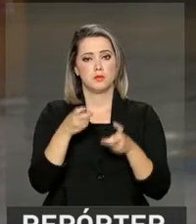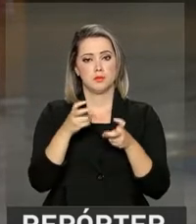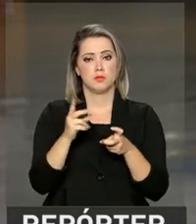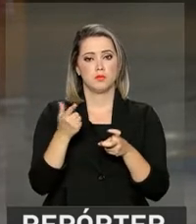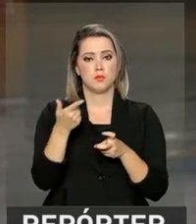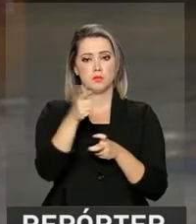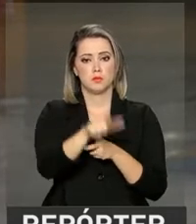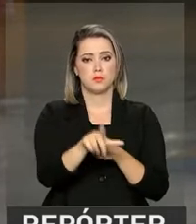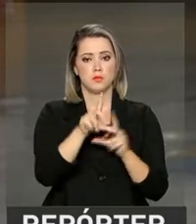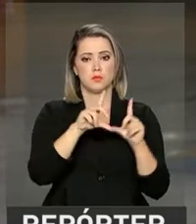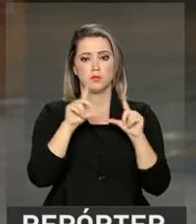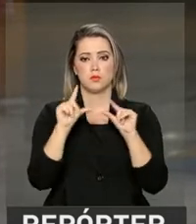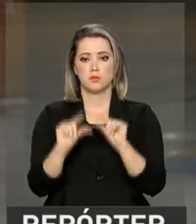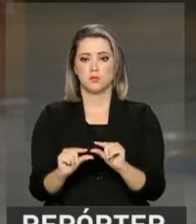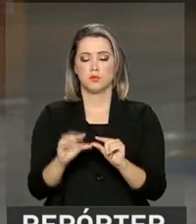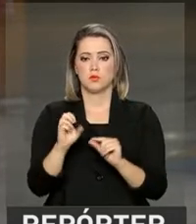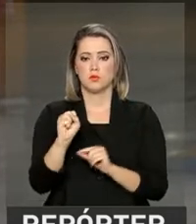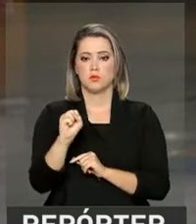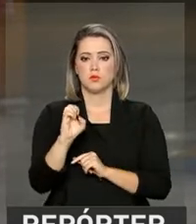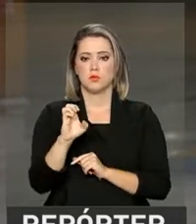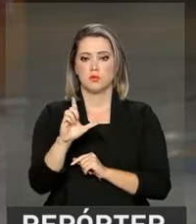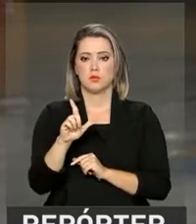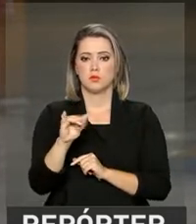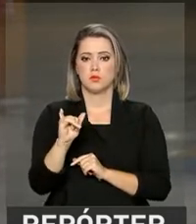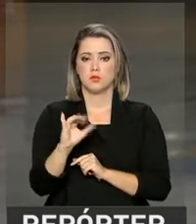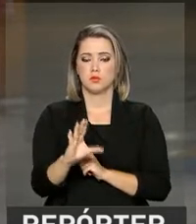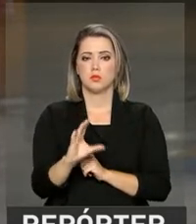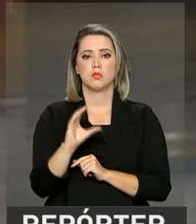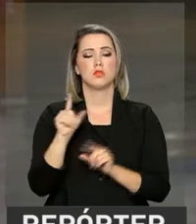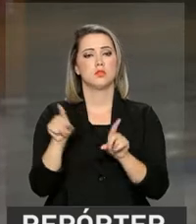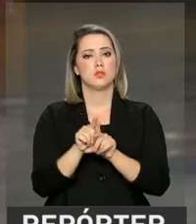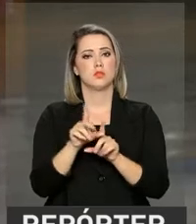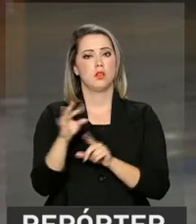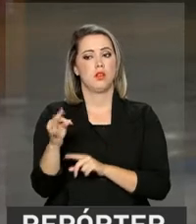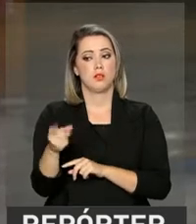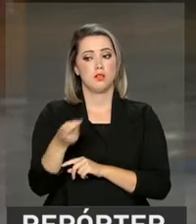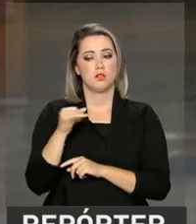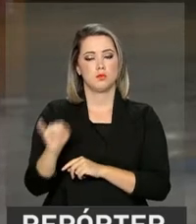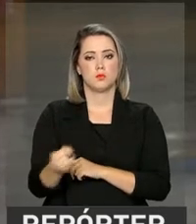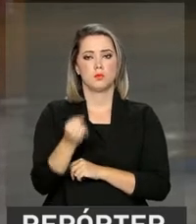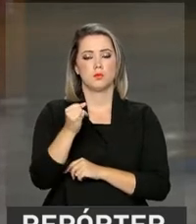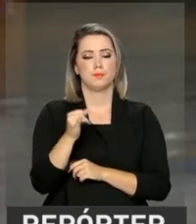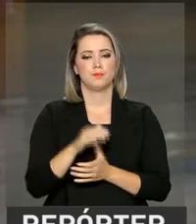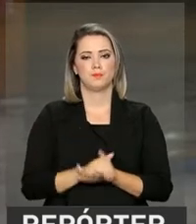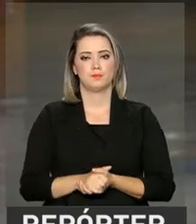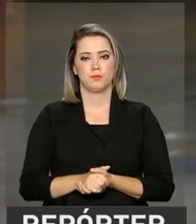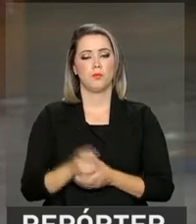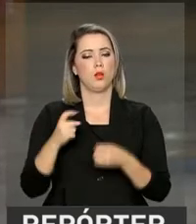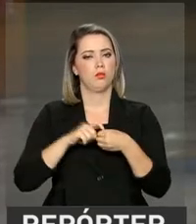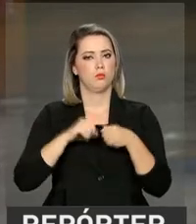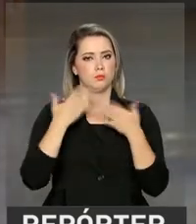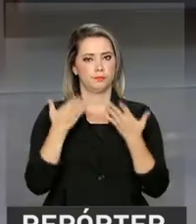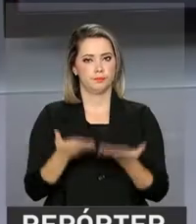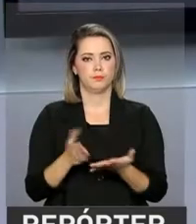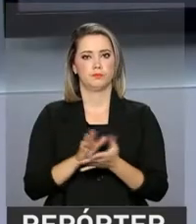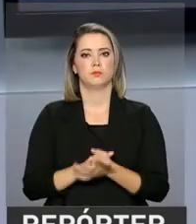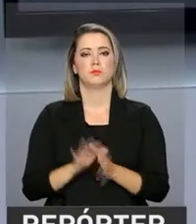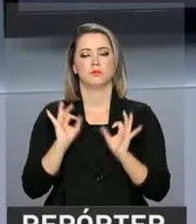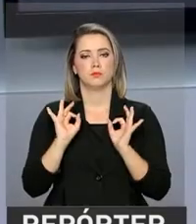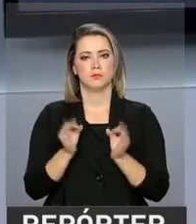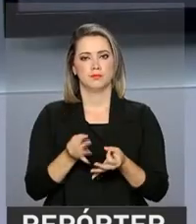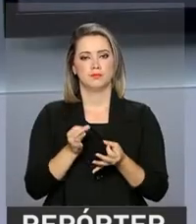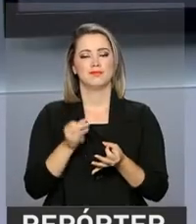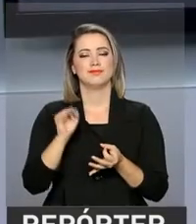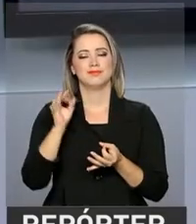mais uma redução na Selic, que é a taxa básica de juros da economia brasileira. Eu volto com você no estúdio, Roberto.